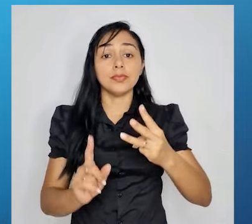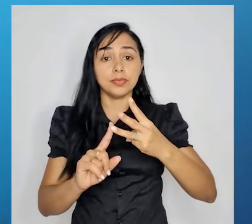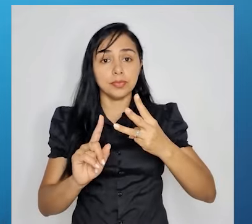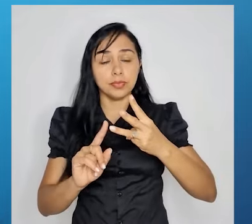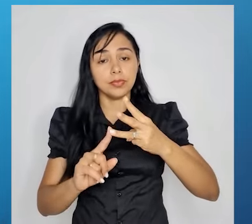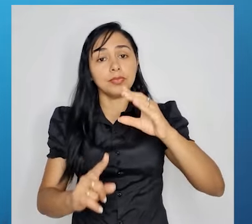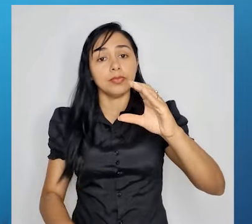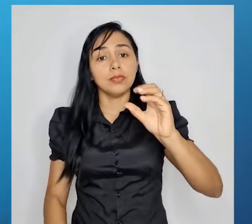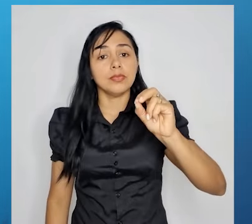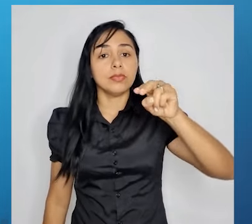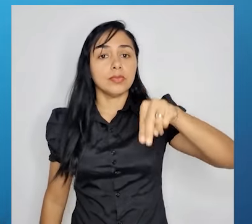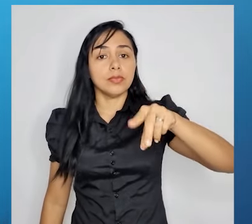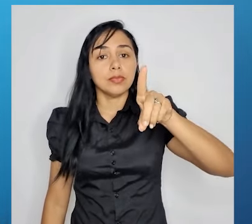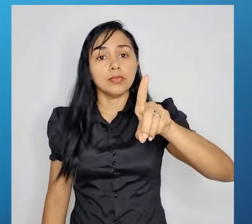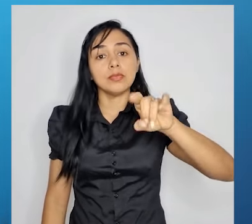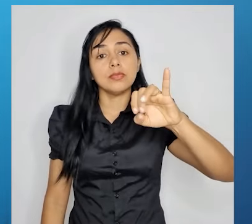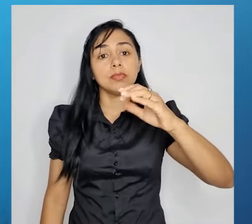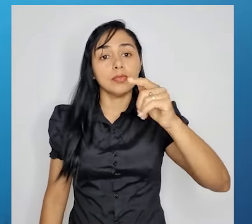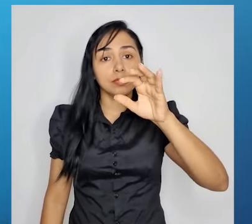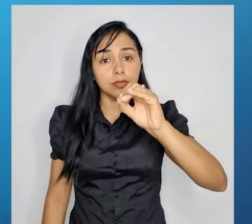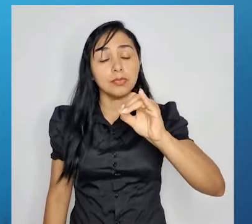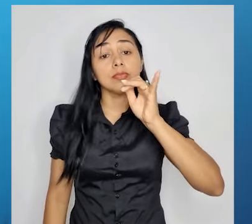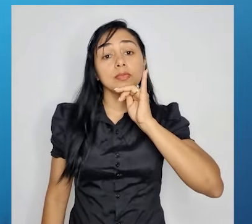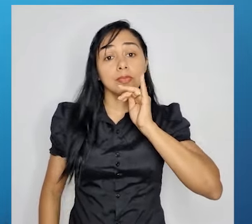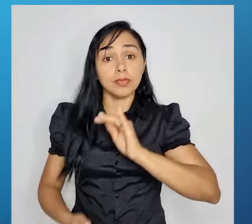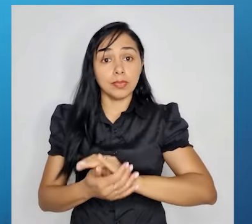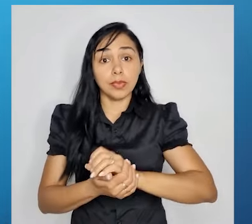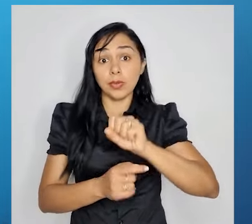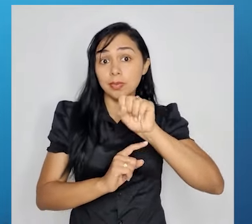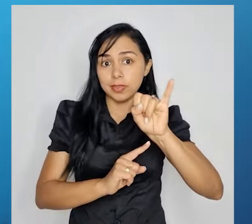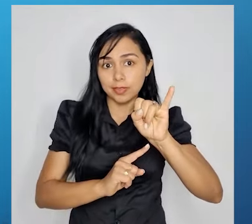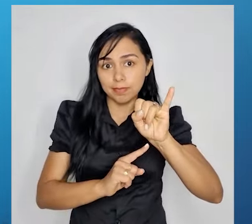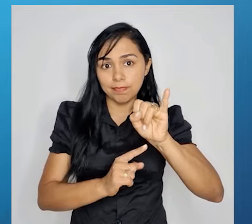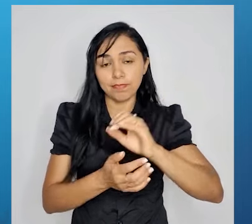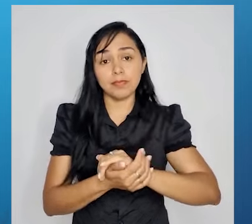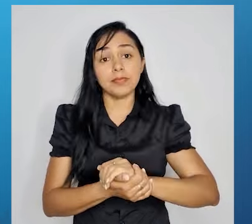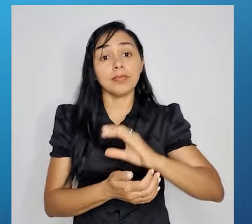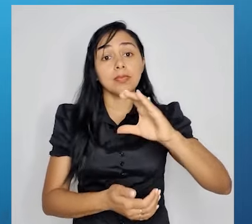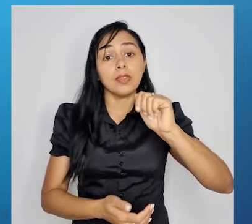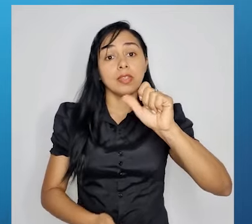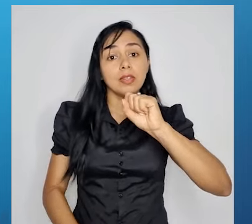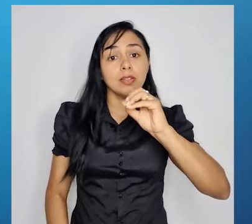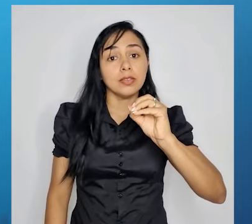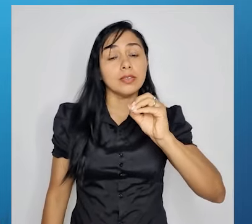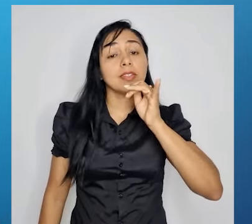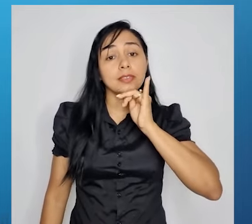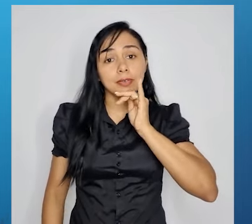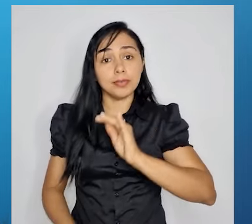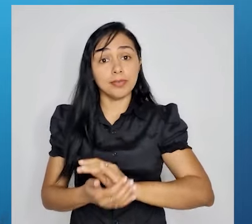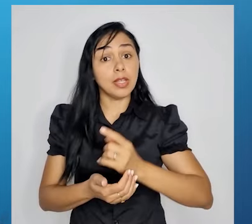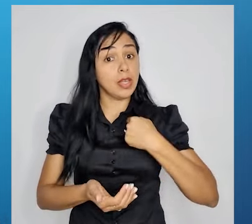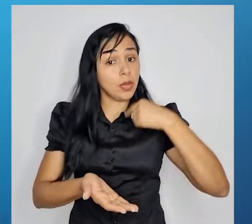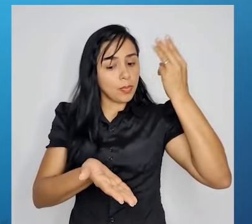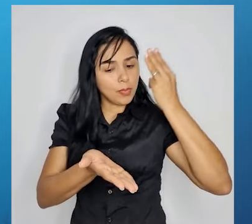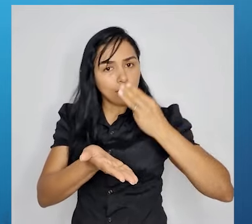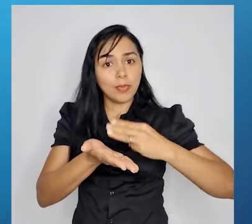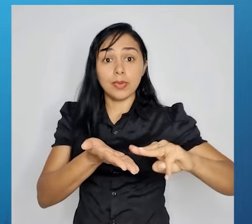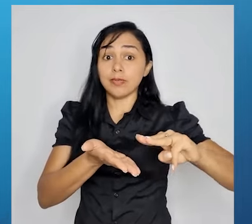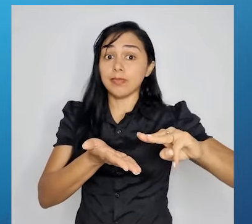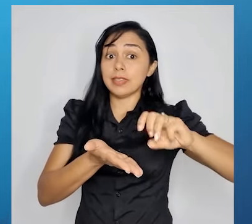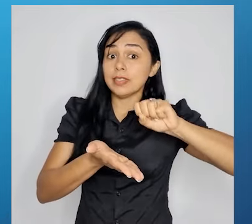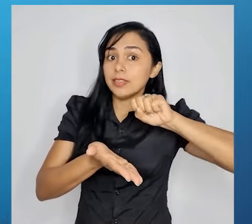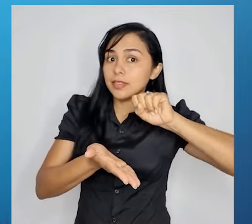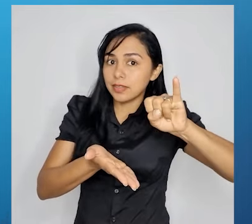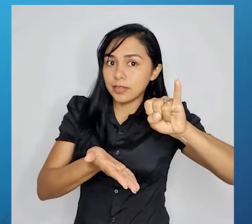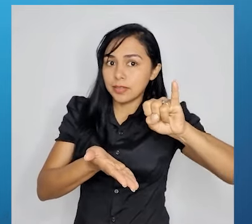caso, eu mando mensagem, se for ao cinema. Qual é a condição para ele mandar